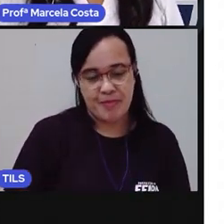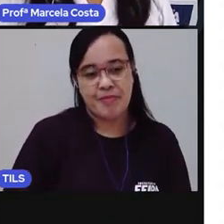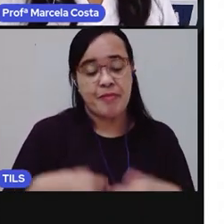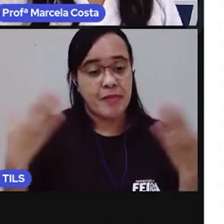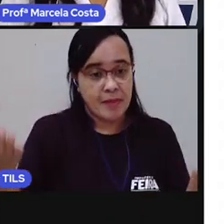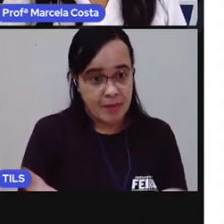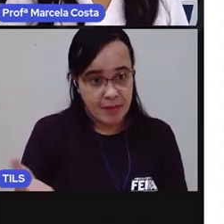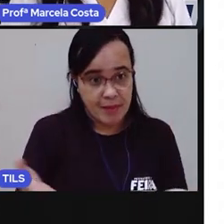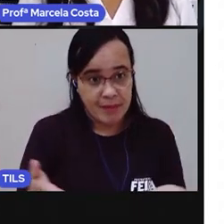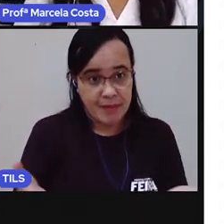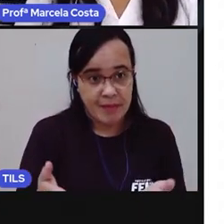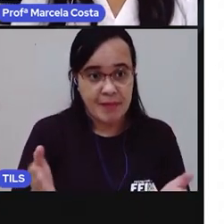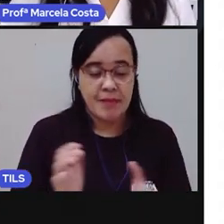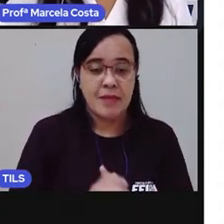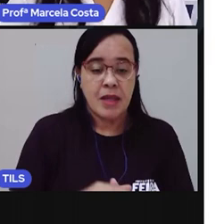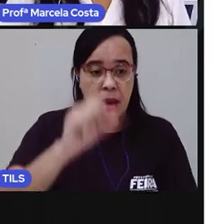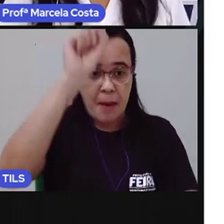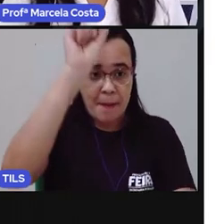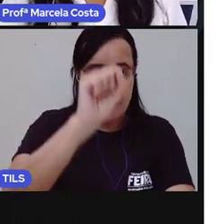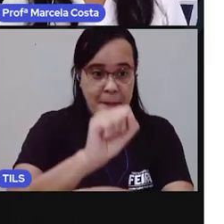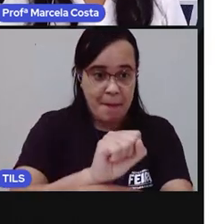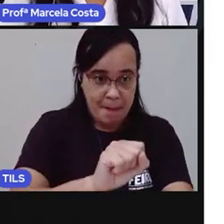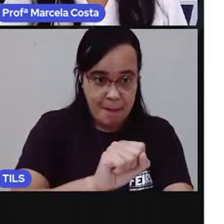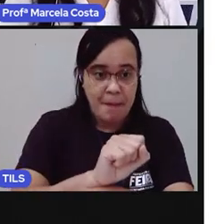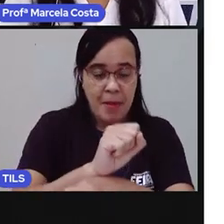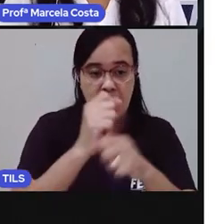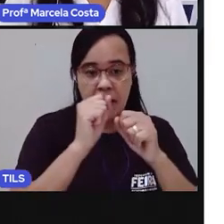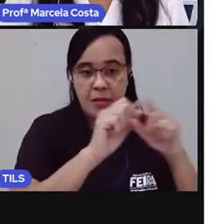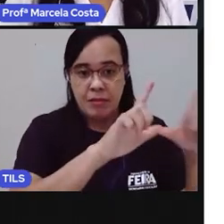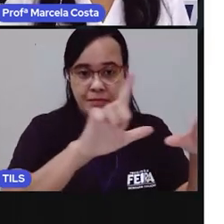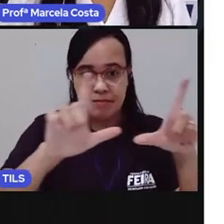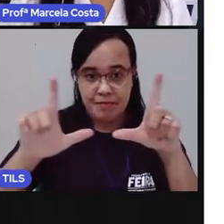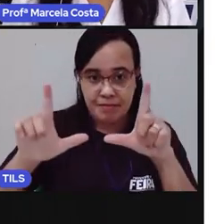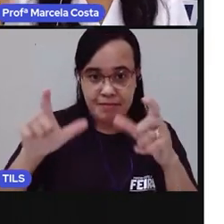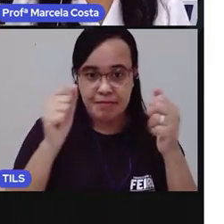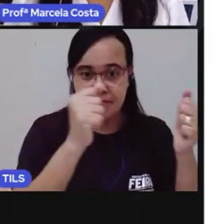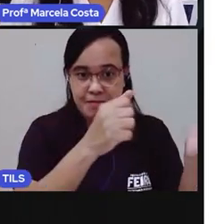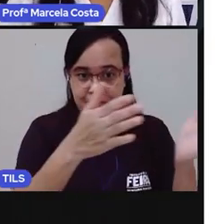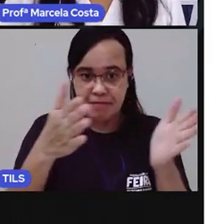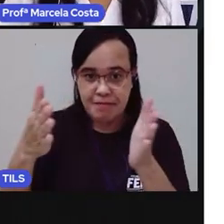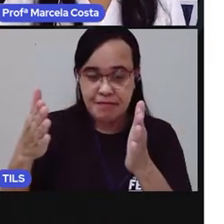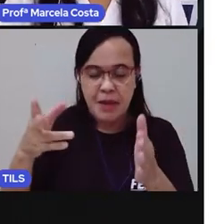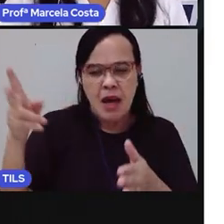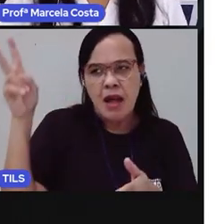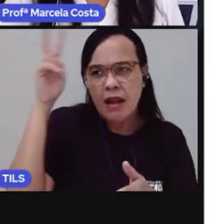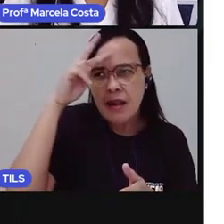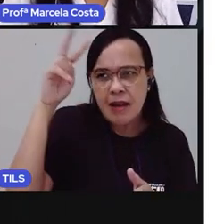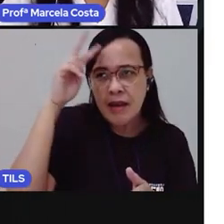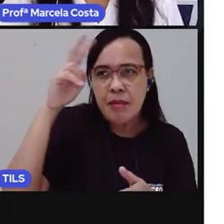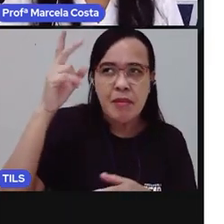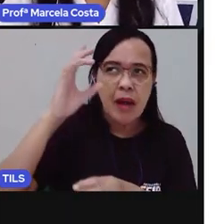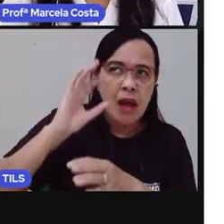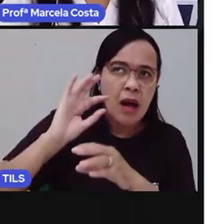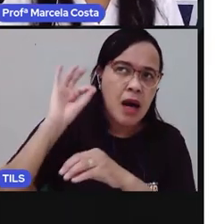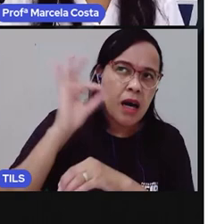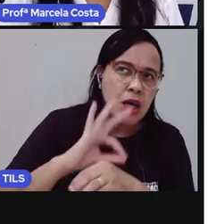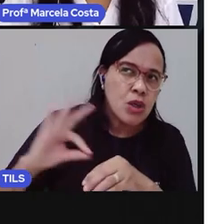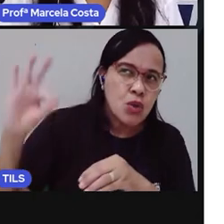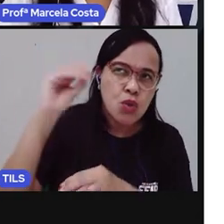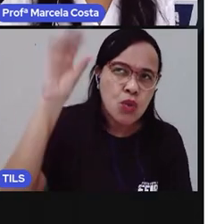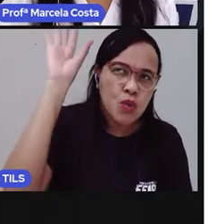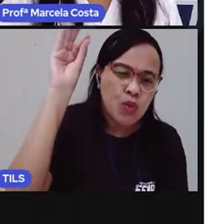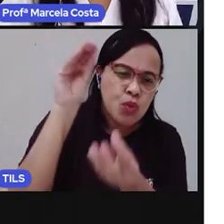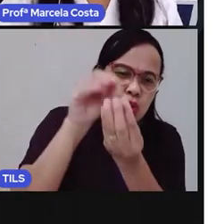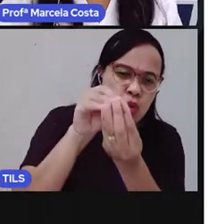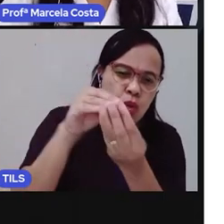Agora, crianças, a gente vai parar aqui essa apresentação dessa aula para relembrar tudo o que a gente viu na aula de hoje. Tá